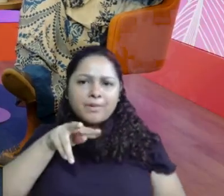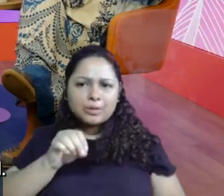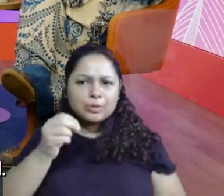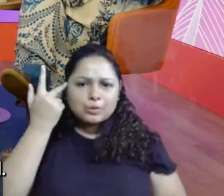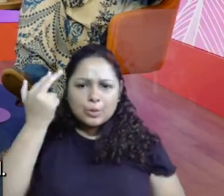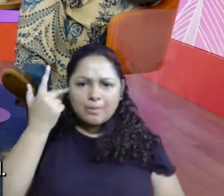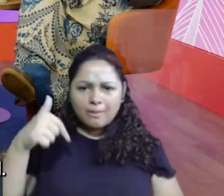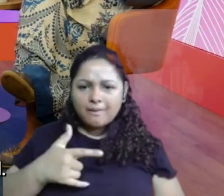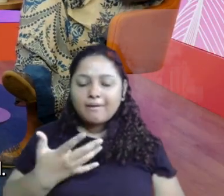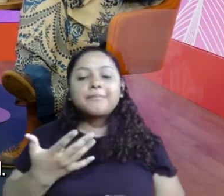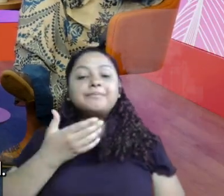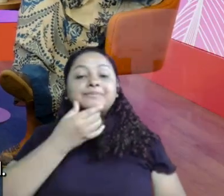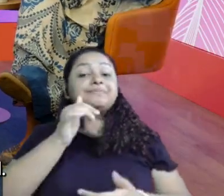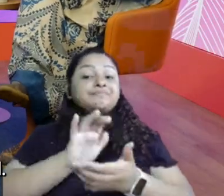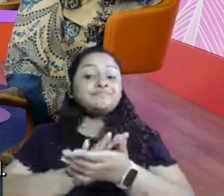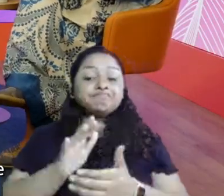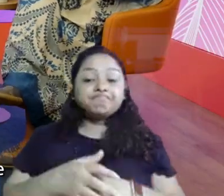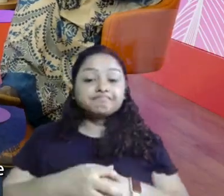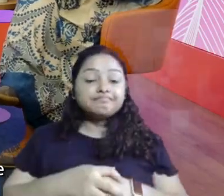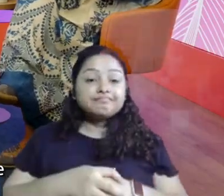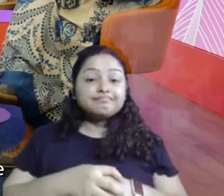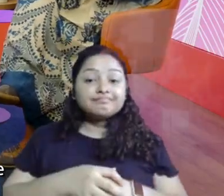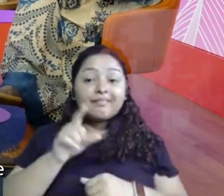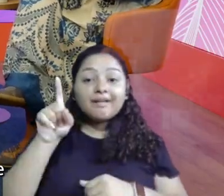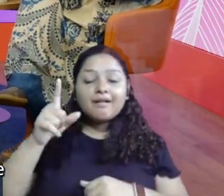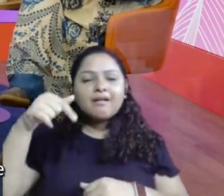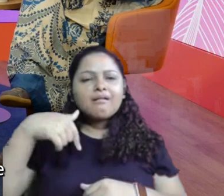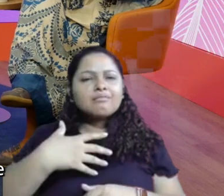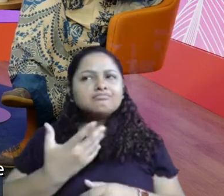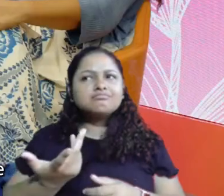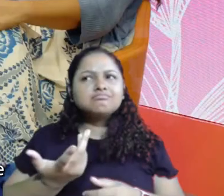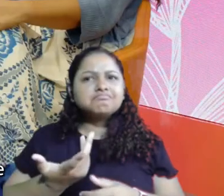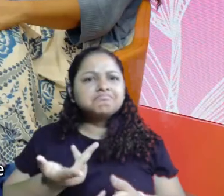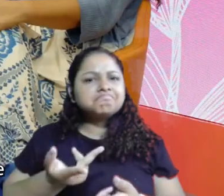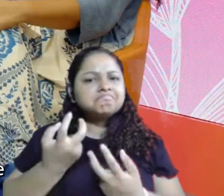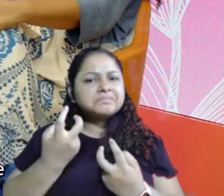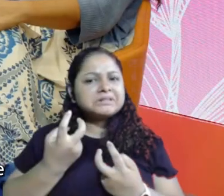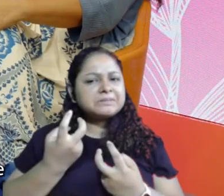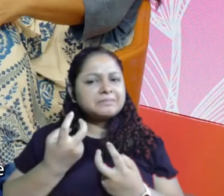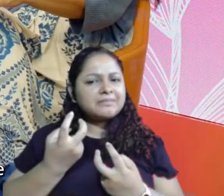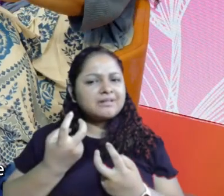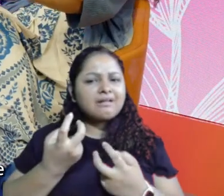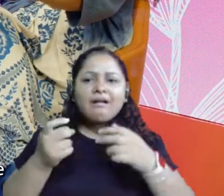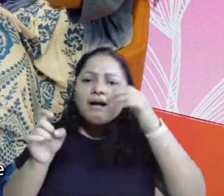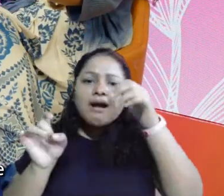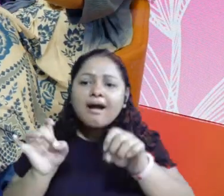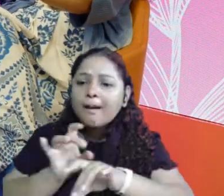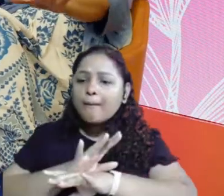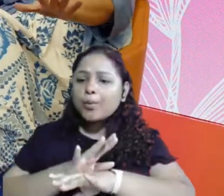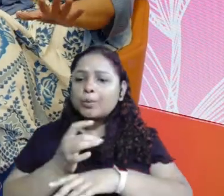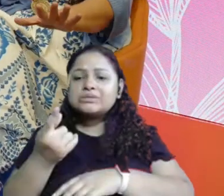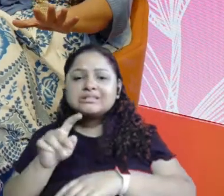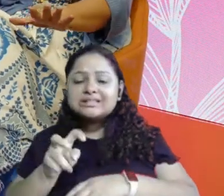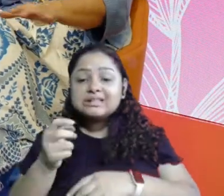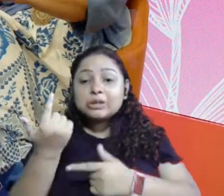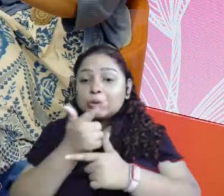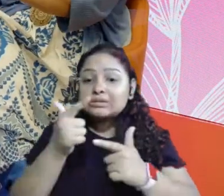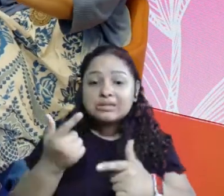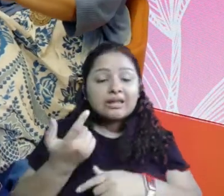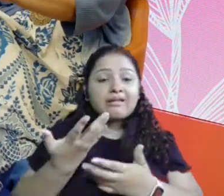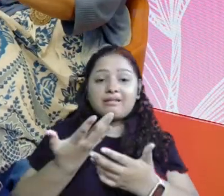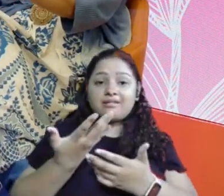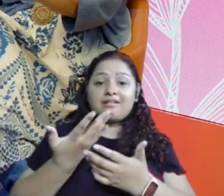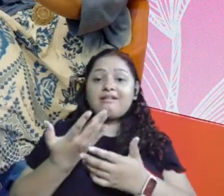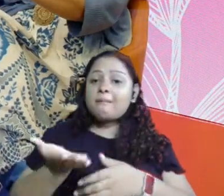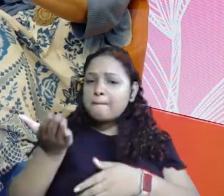E o Palmito rolando. esse casal, eu e o marido é esse casal. Mas assim, aquilo me convenceu que acabou os 15. Não